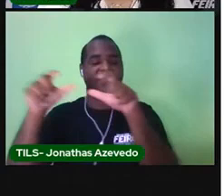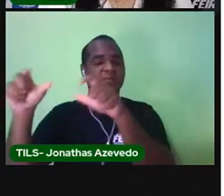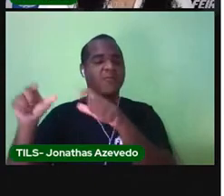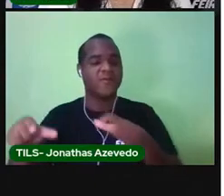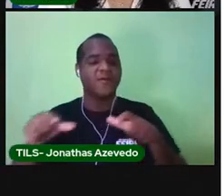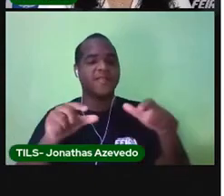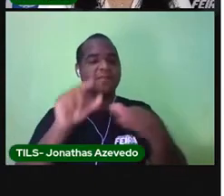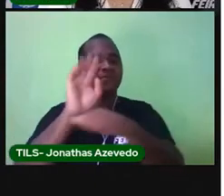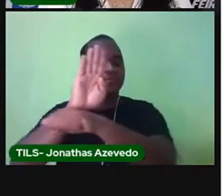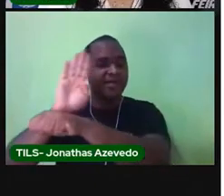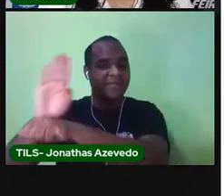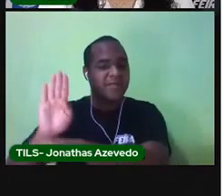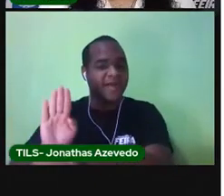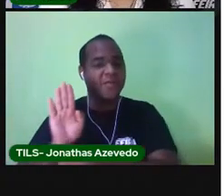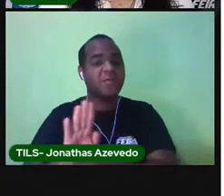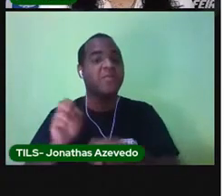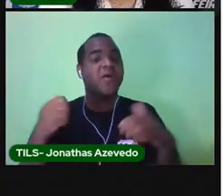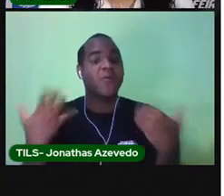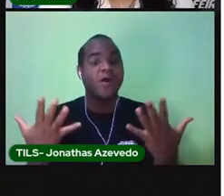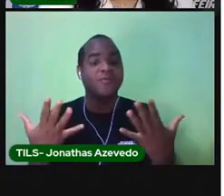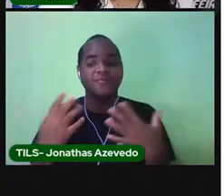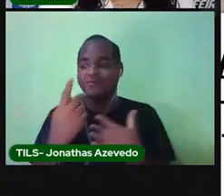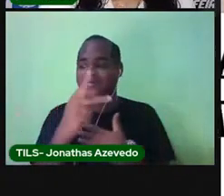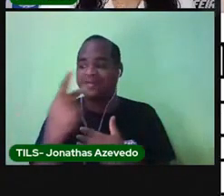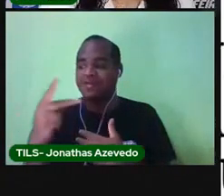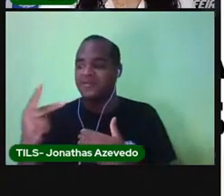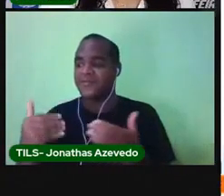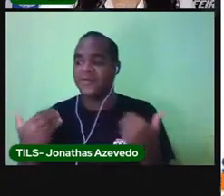de Bairros. Qual é o seu? Vamos lá?